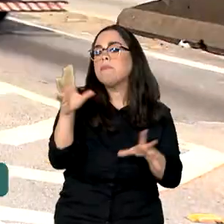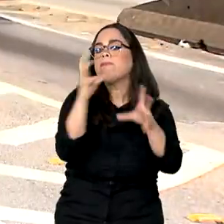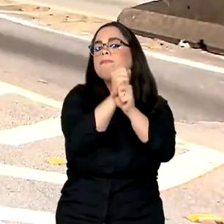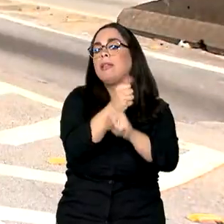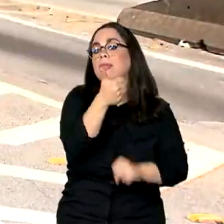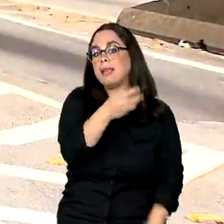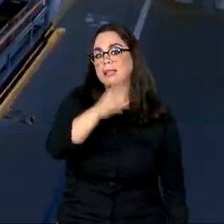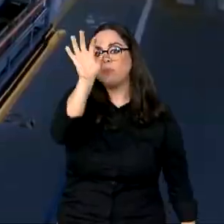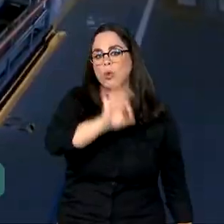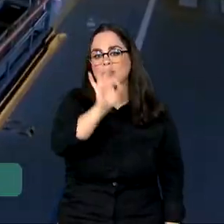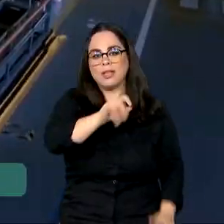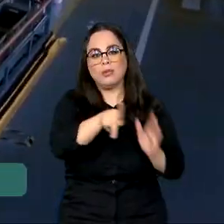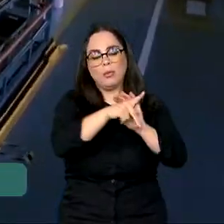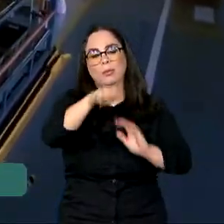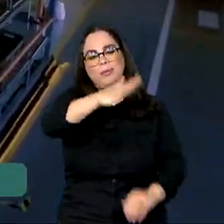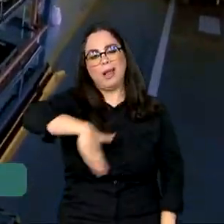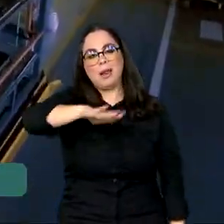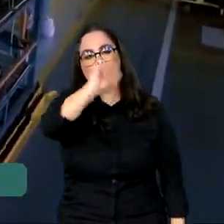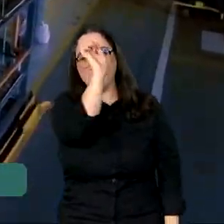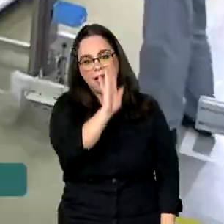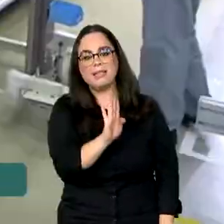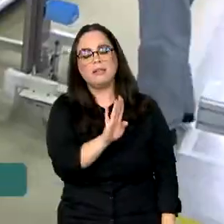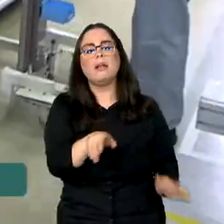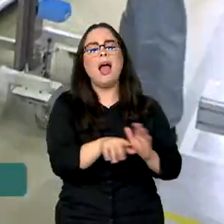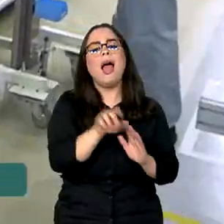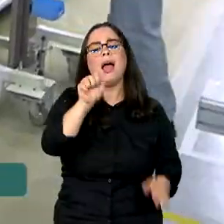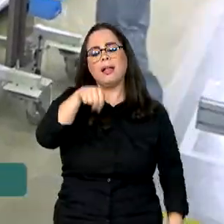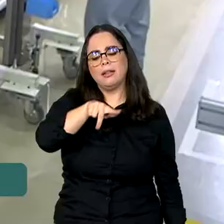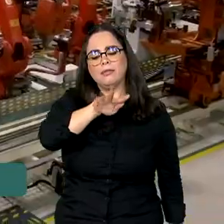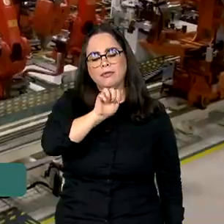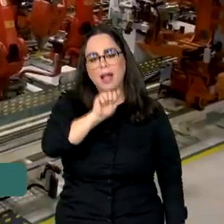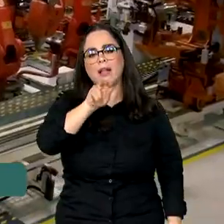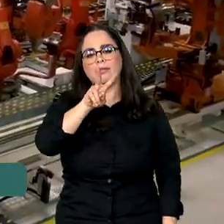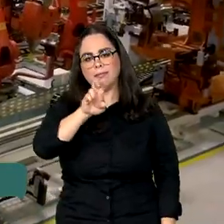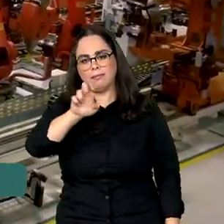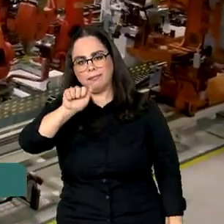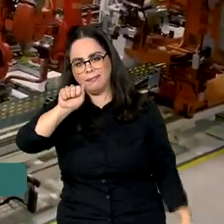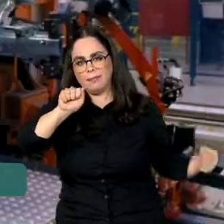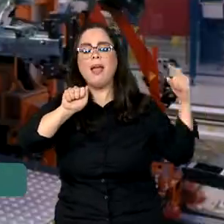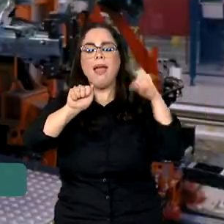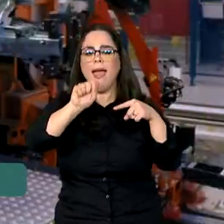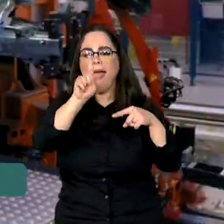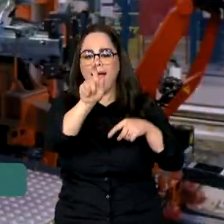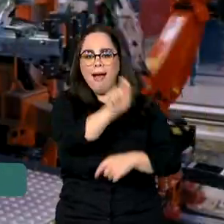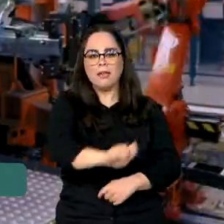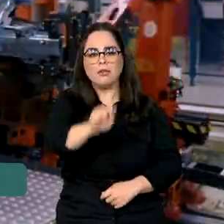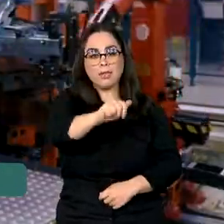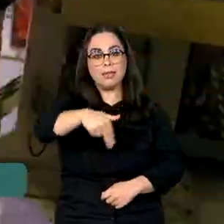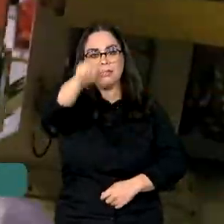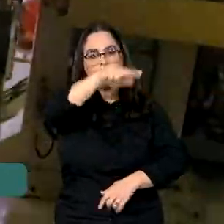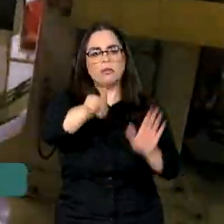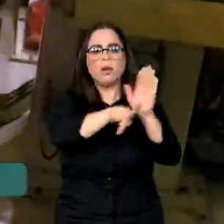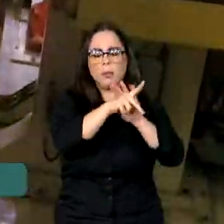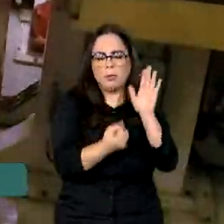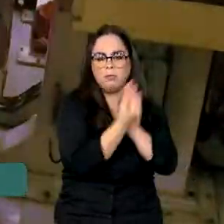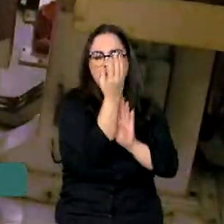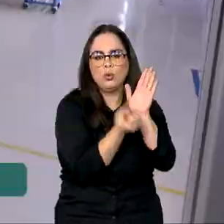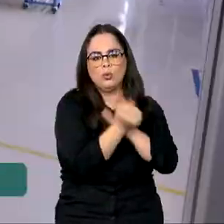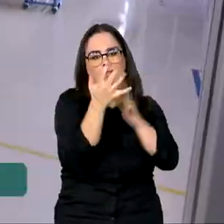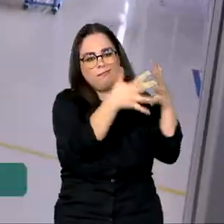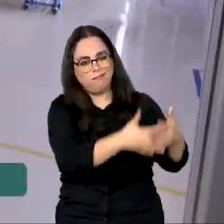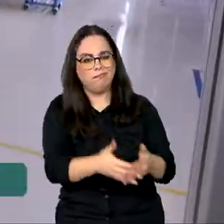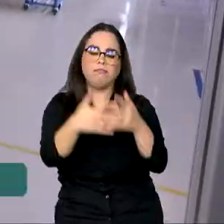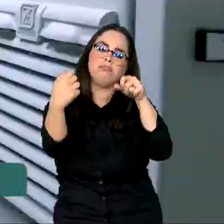totais do Brasil. Segundo o estudo da Anfávia, a Associação Nacional dos Fabricantes de Veículos Automotores, novas